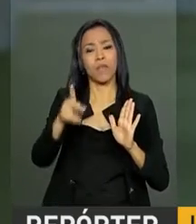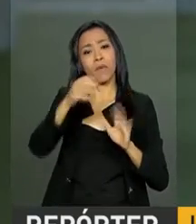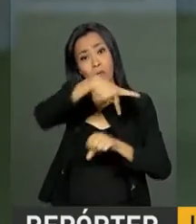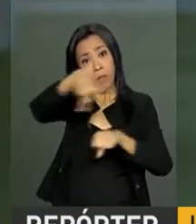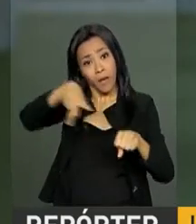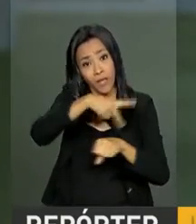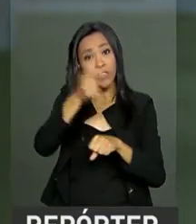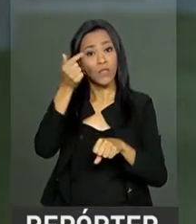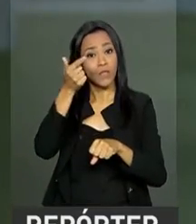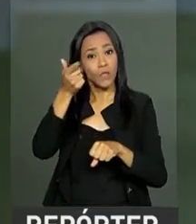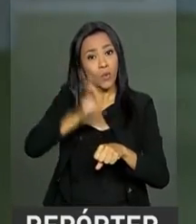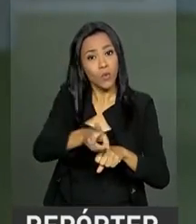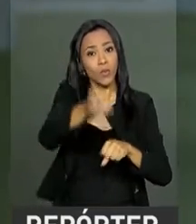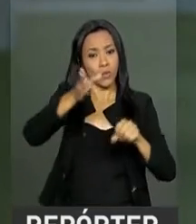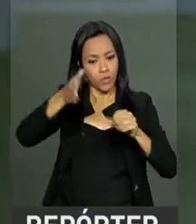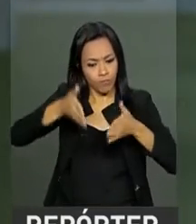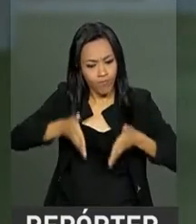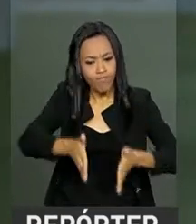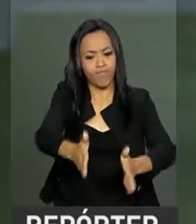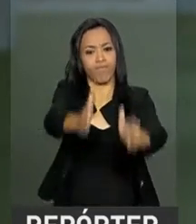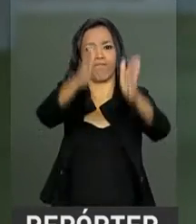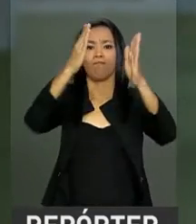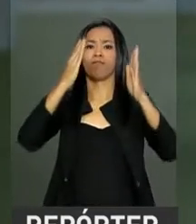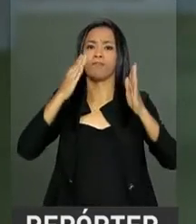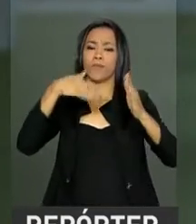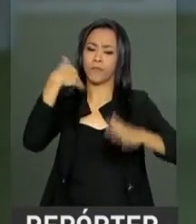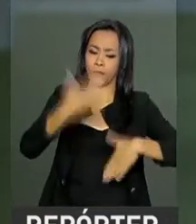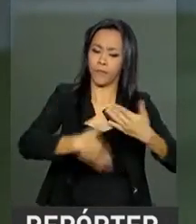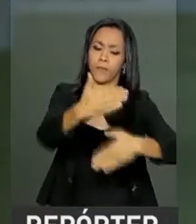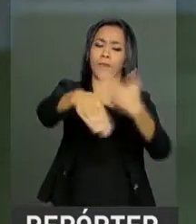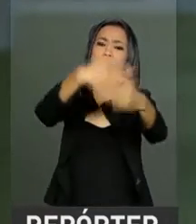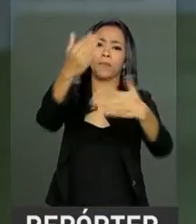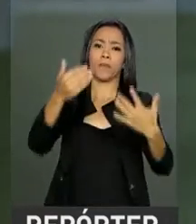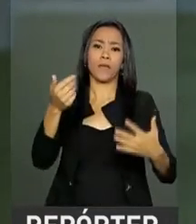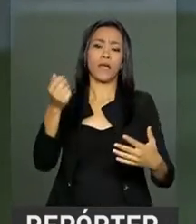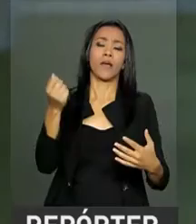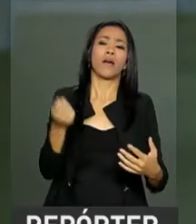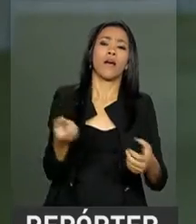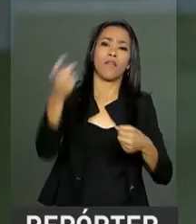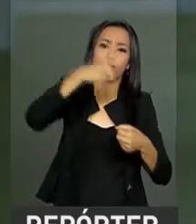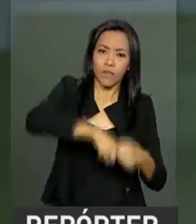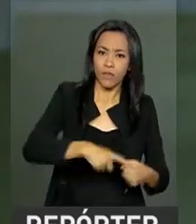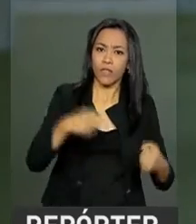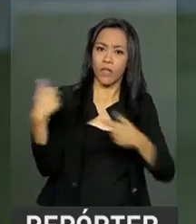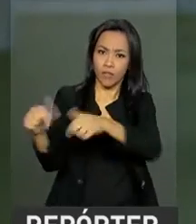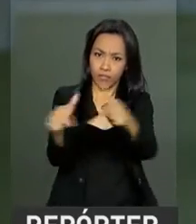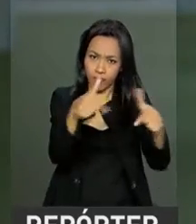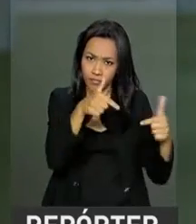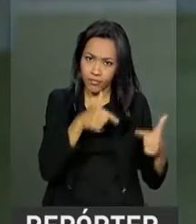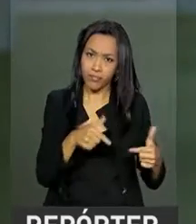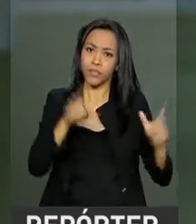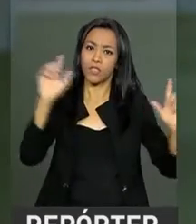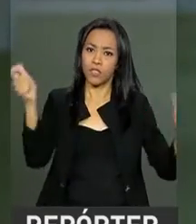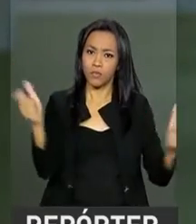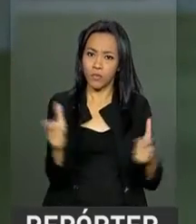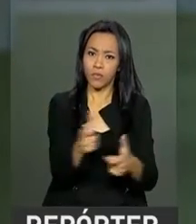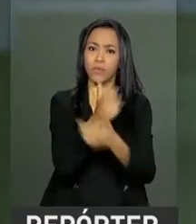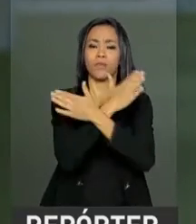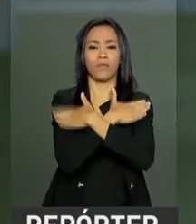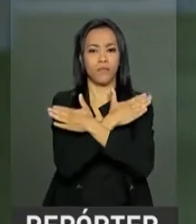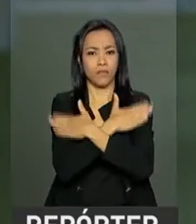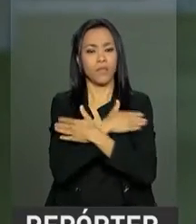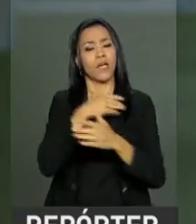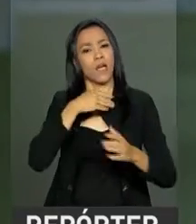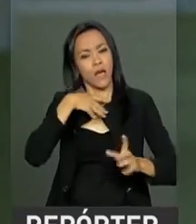nós tenhamos um país mais próspero, para recuperarmos os empregos, para recuperarmos as possibilidades do avanço da